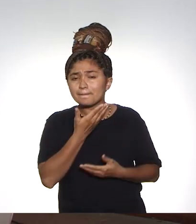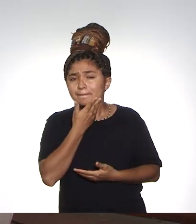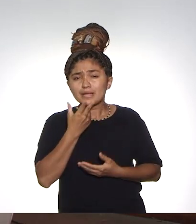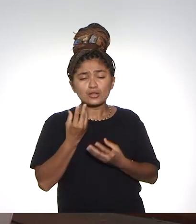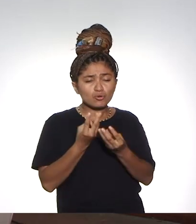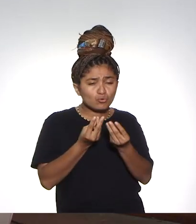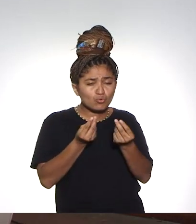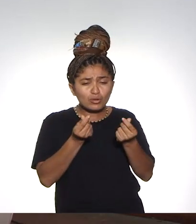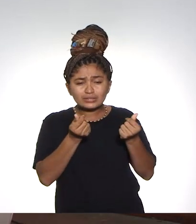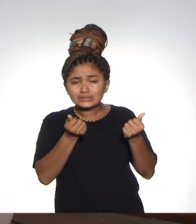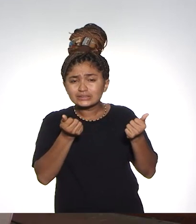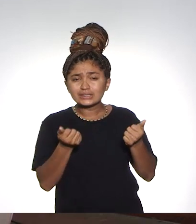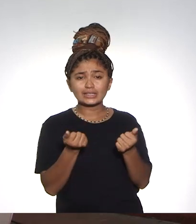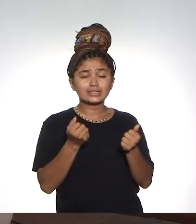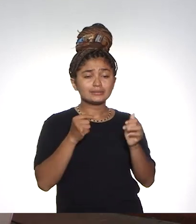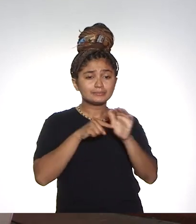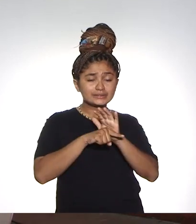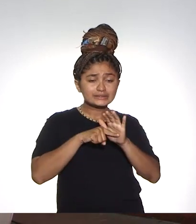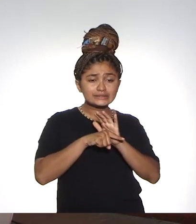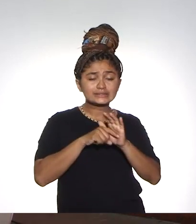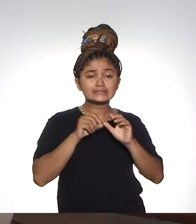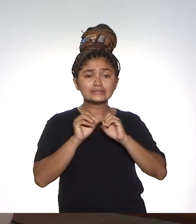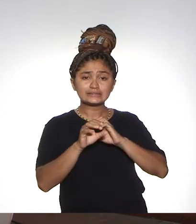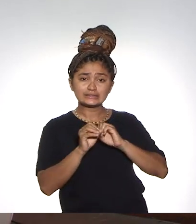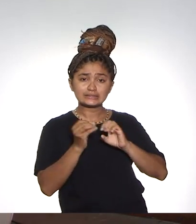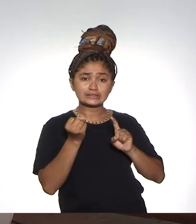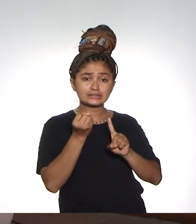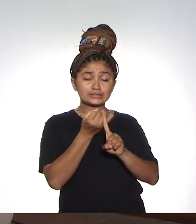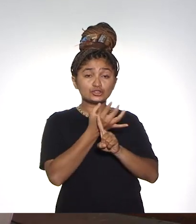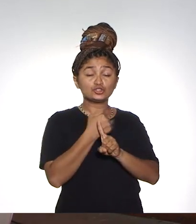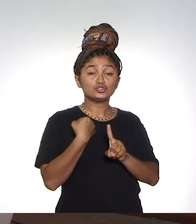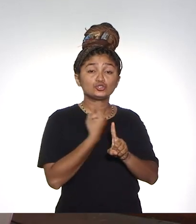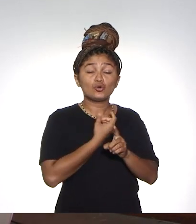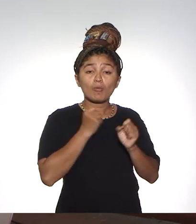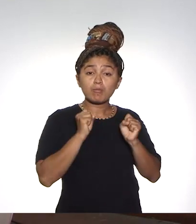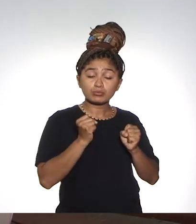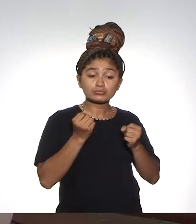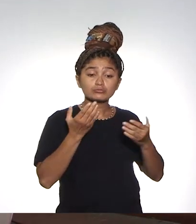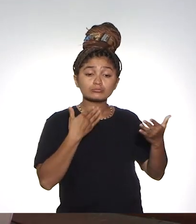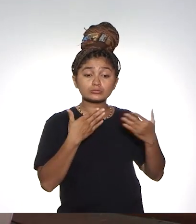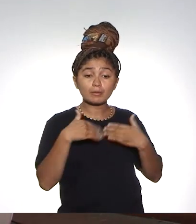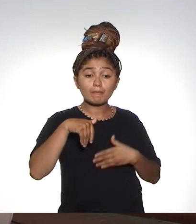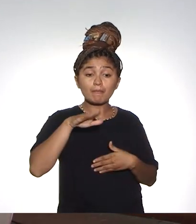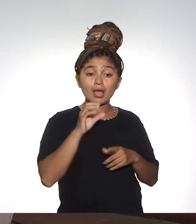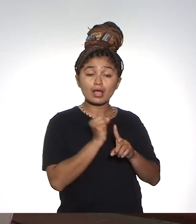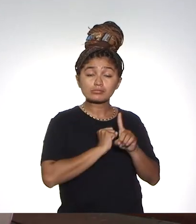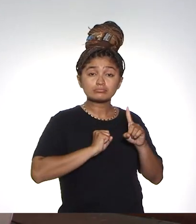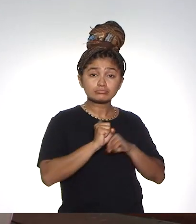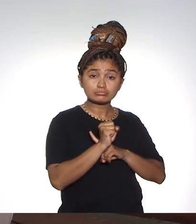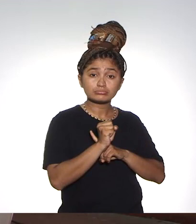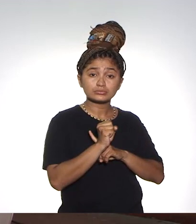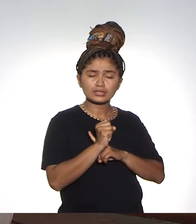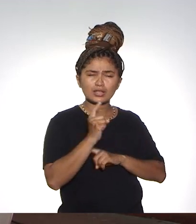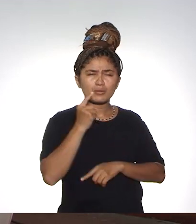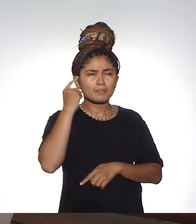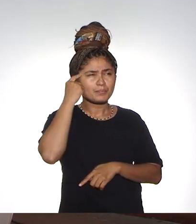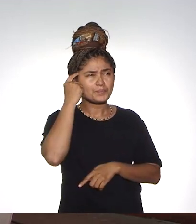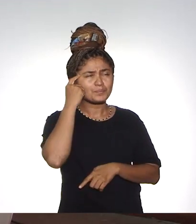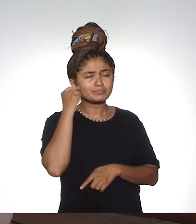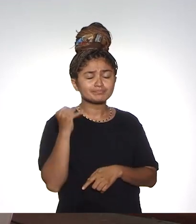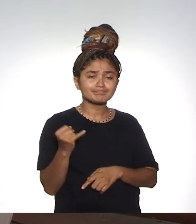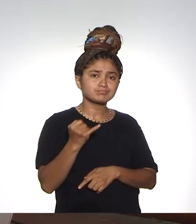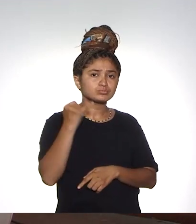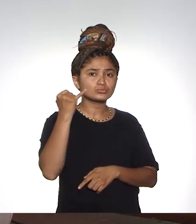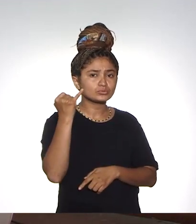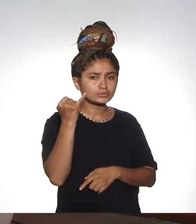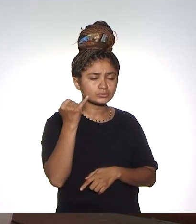e nosso fim é a melhoria da qualidade do ensino, da pesquisa e da extensão, e que nós possamos conversar mais com a nossa sociedade. Eu acho